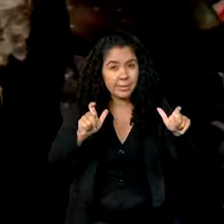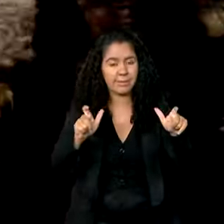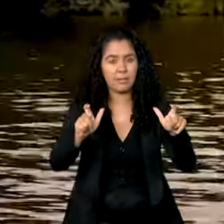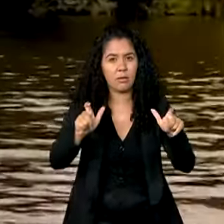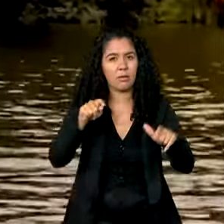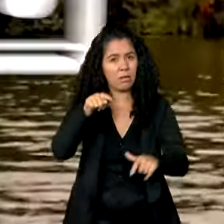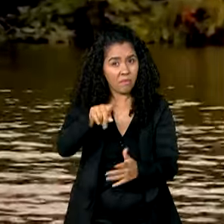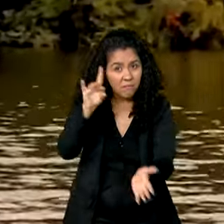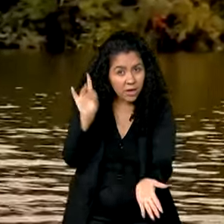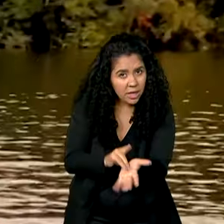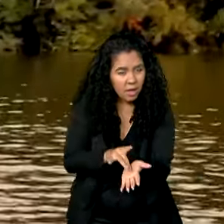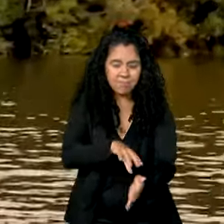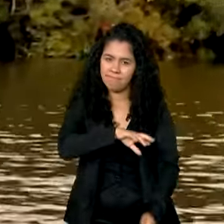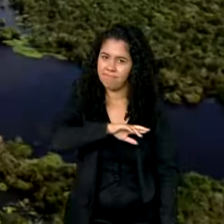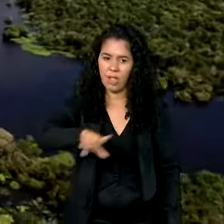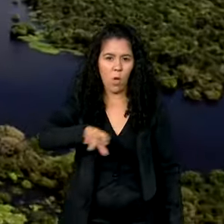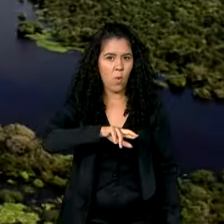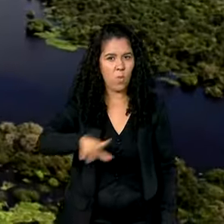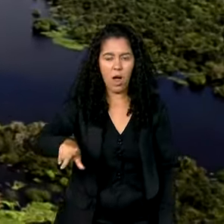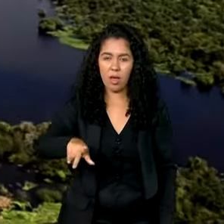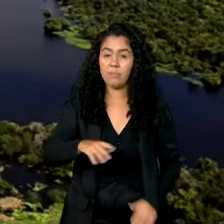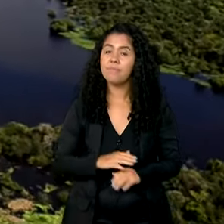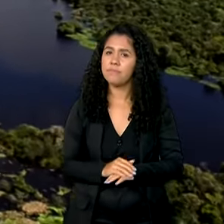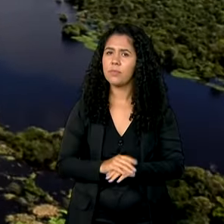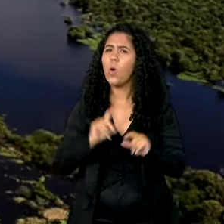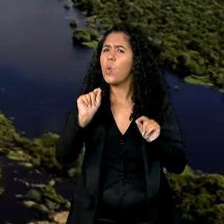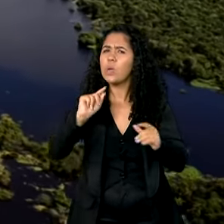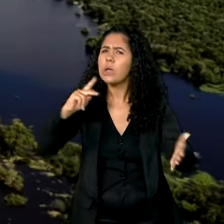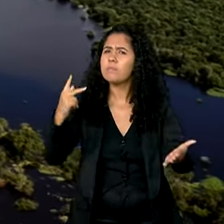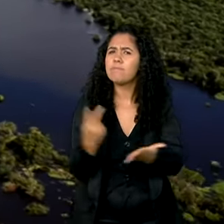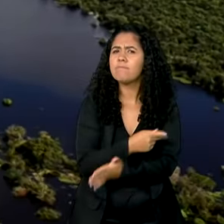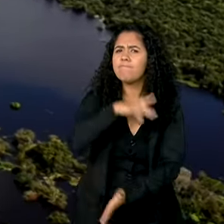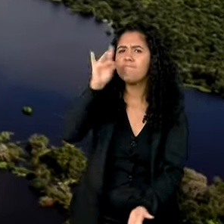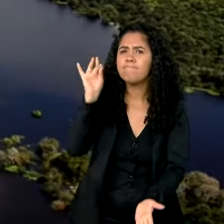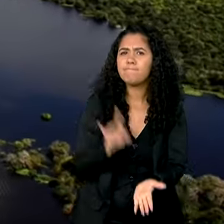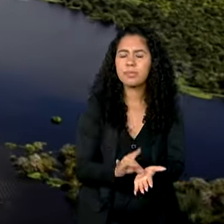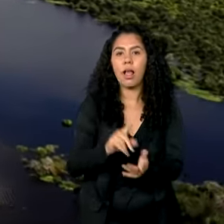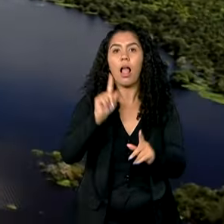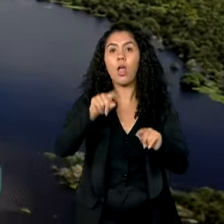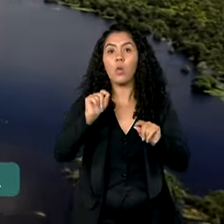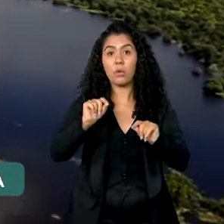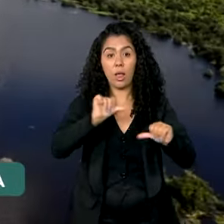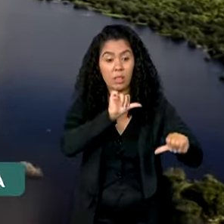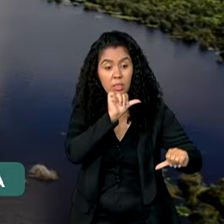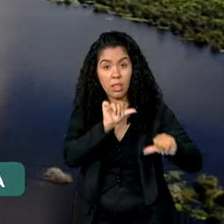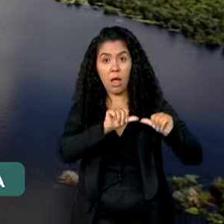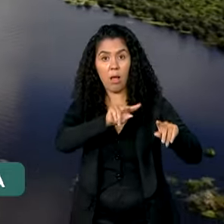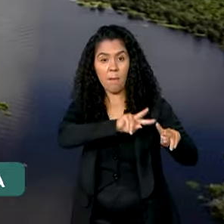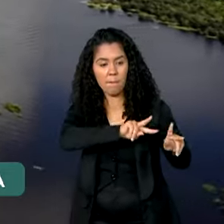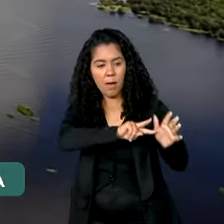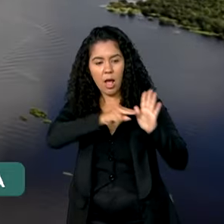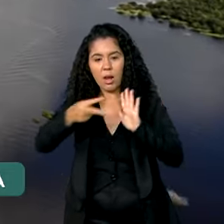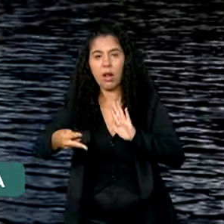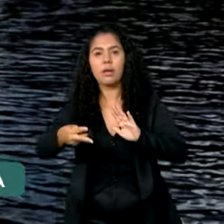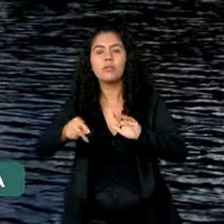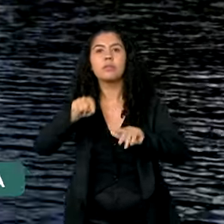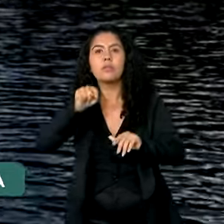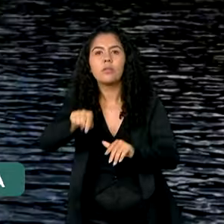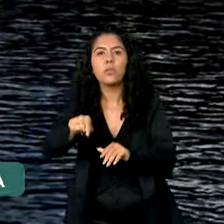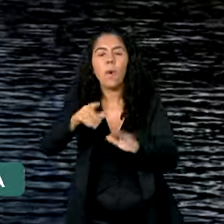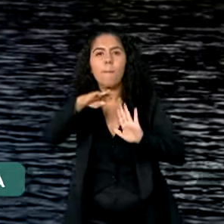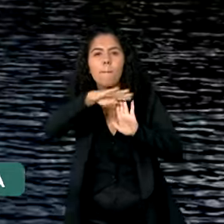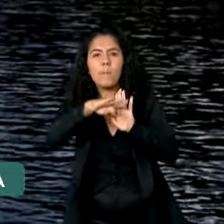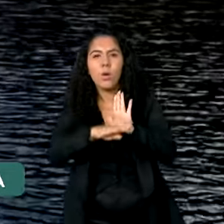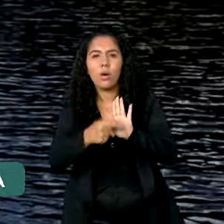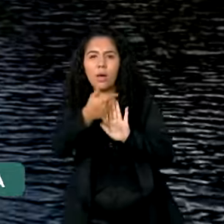não é verdade. O que está acontecendo é uma transferência do programa Calha Norte, que